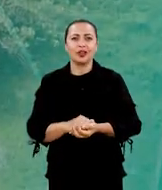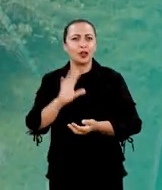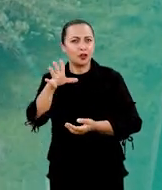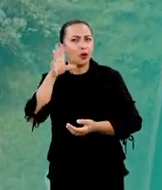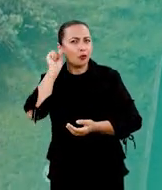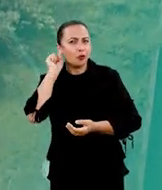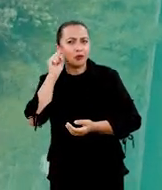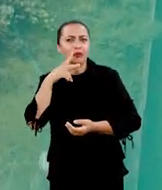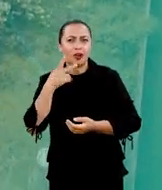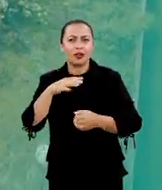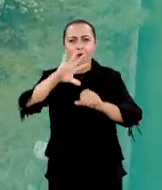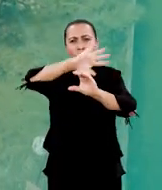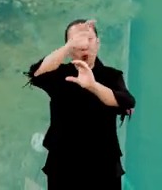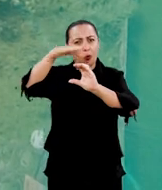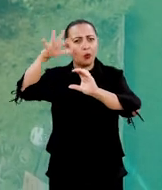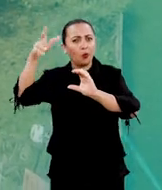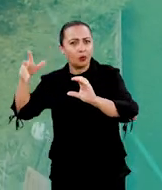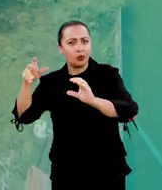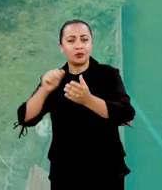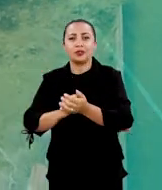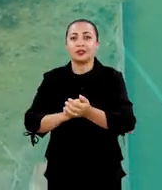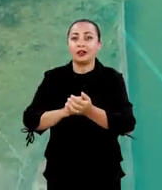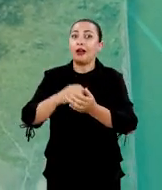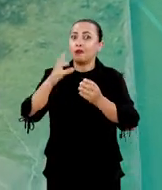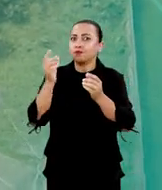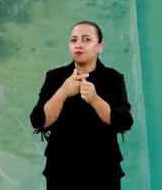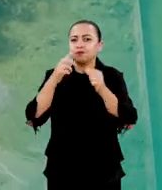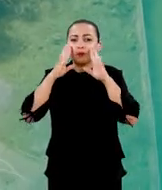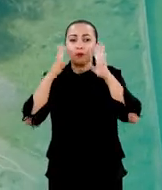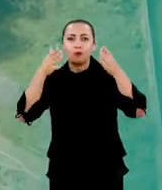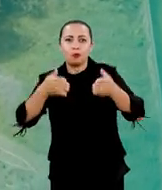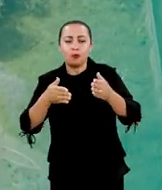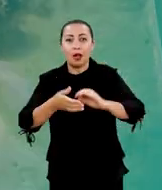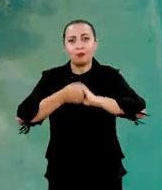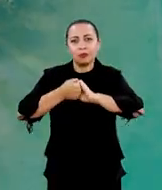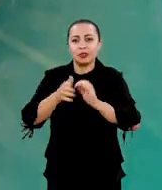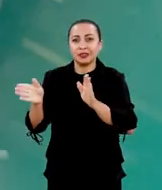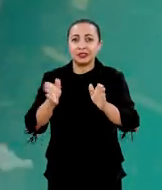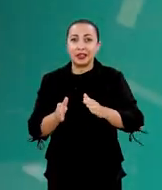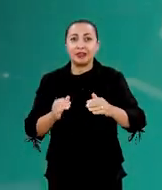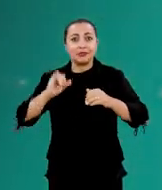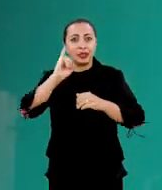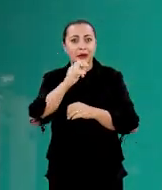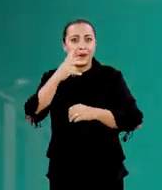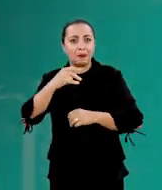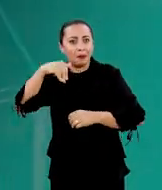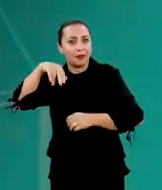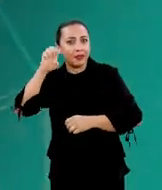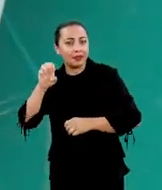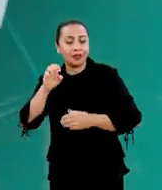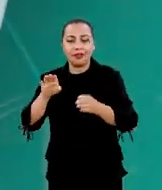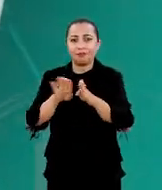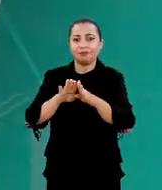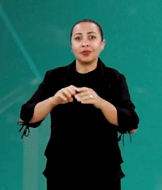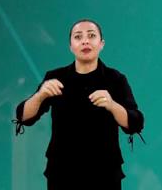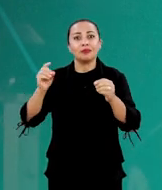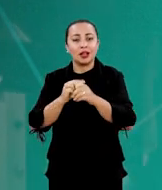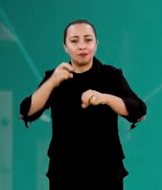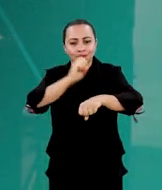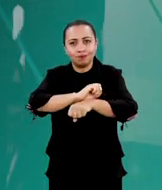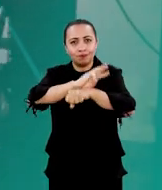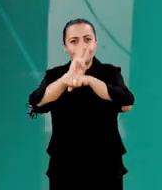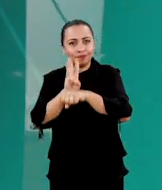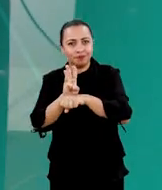Já ouviu falar do plasma ionosférico? Ele é um dos focos da parceria entre o Instituto Nacional de Pesquisa e a